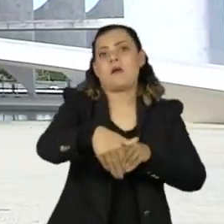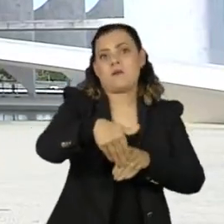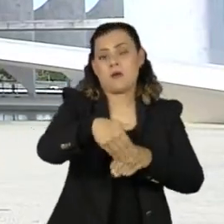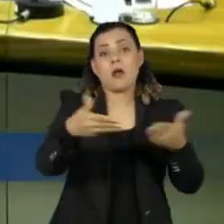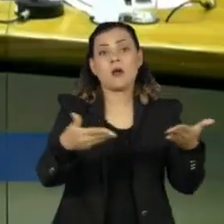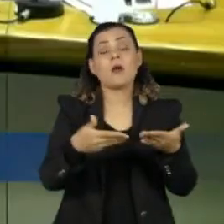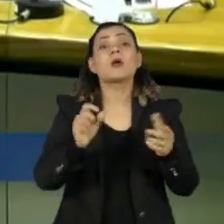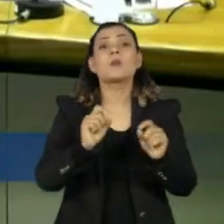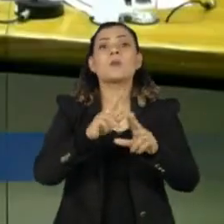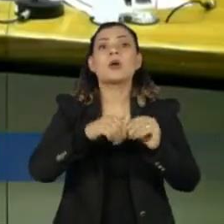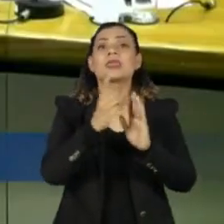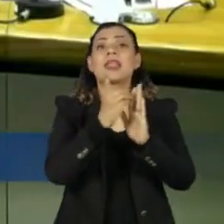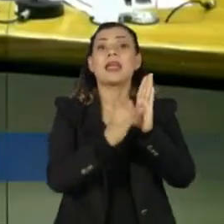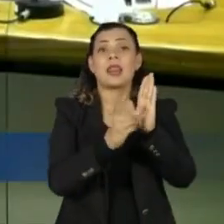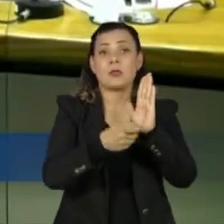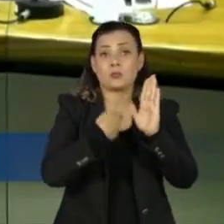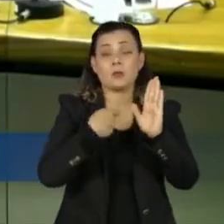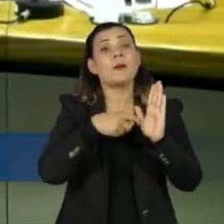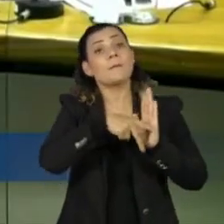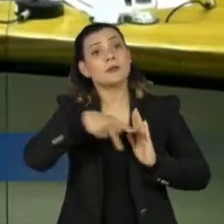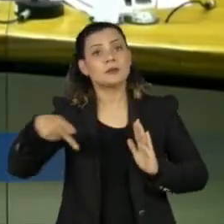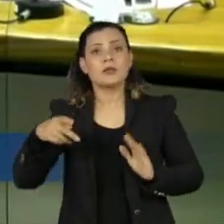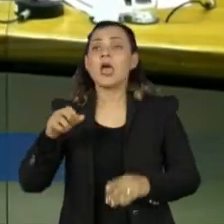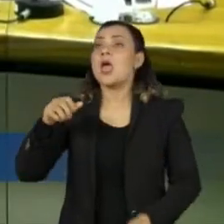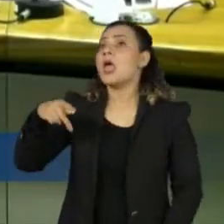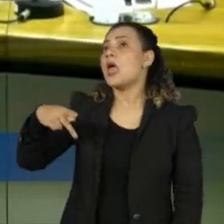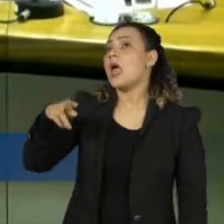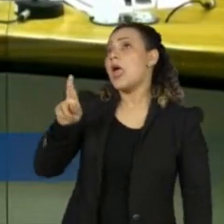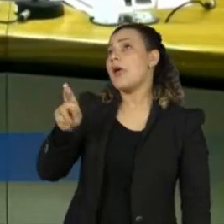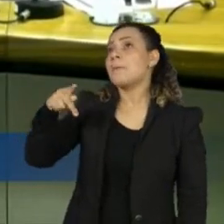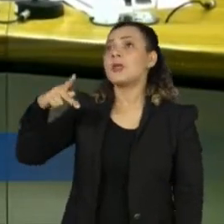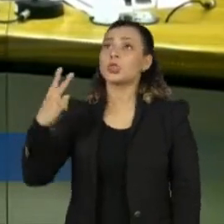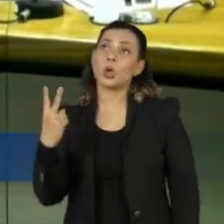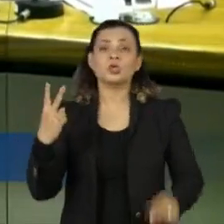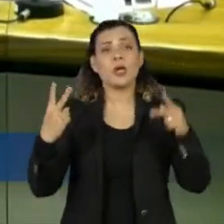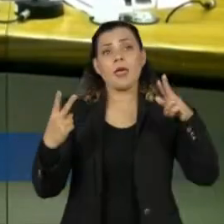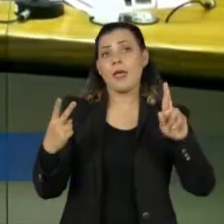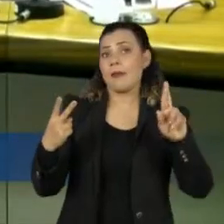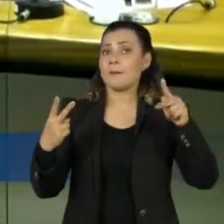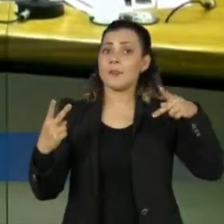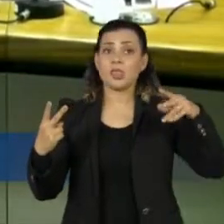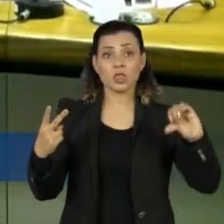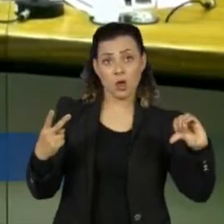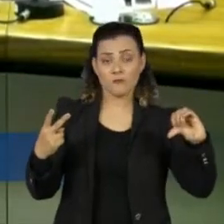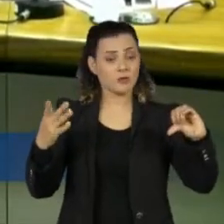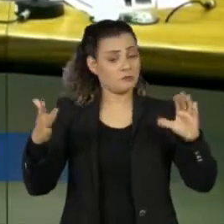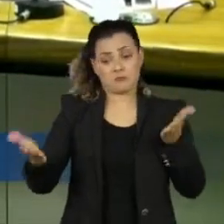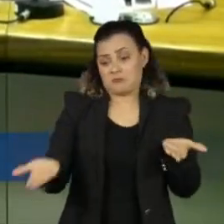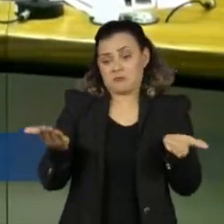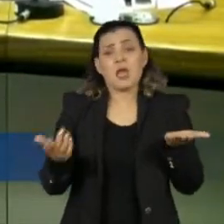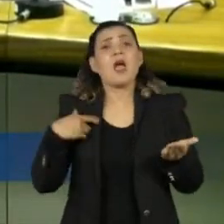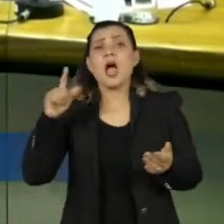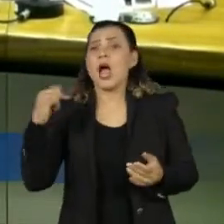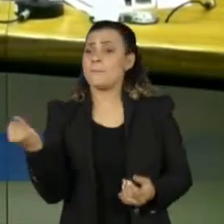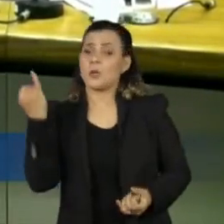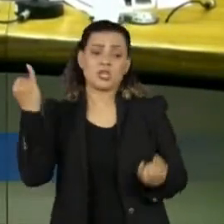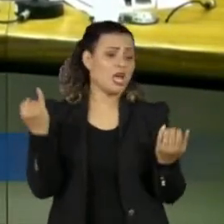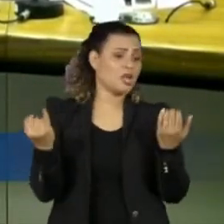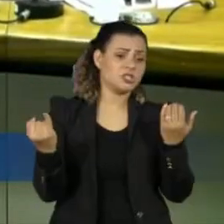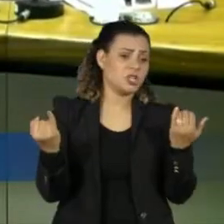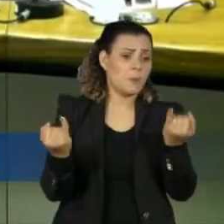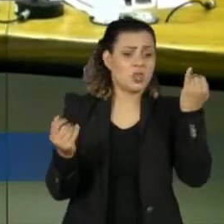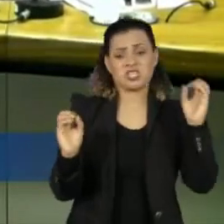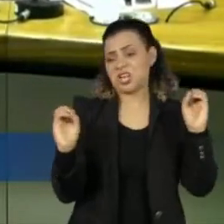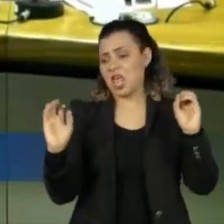presidencial. O fato de ser RP2 ou RP9 não quer dizer que aquela política discricionária não é importante de ser atendida.